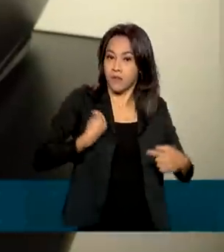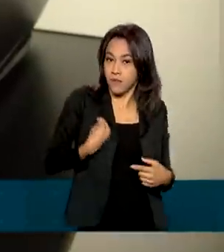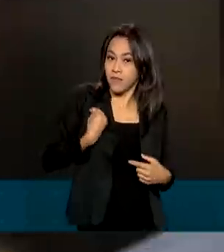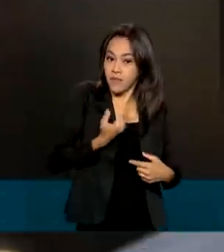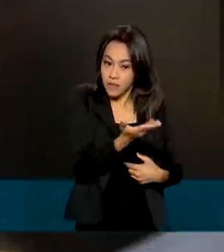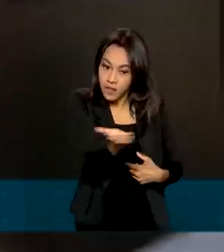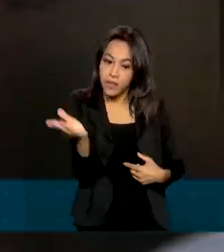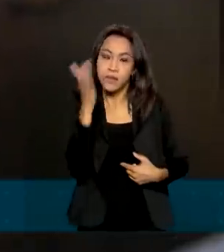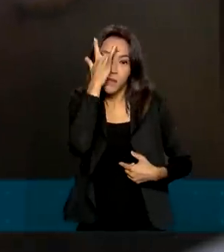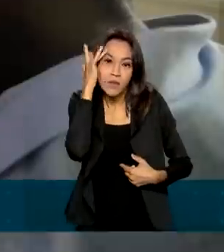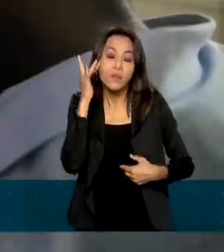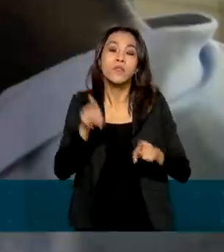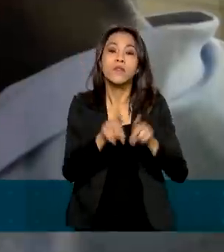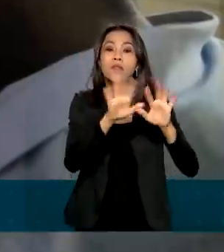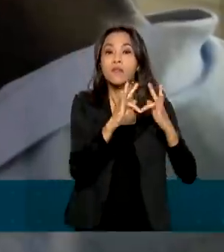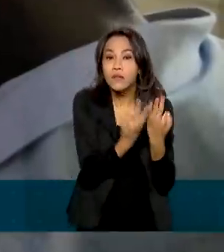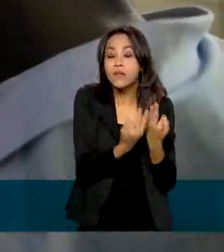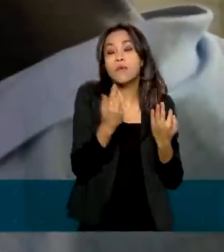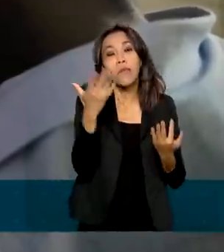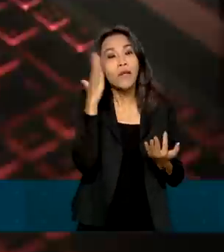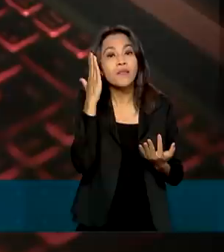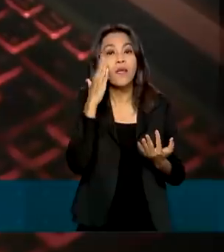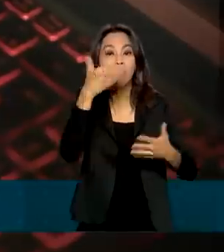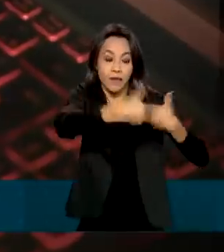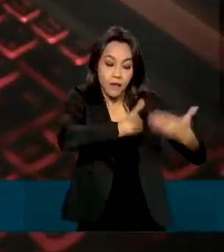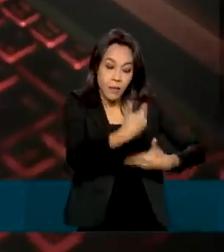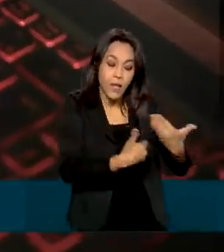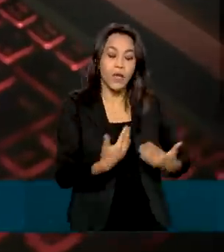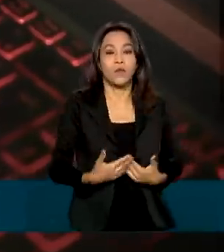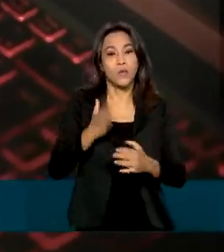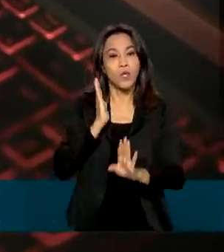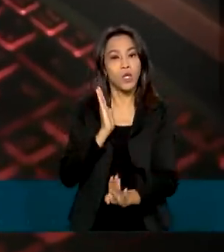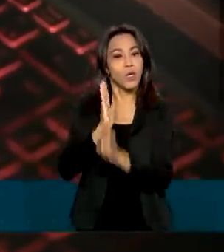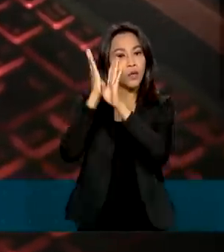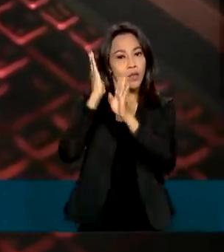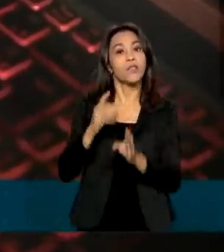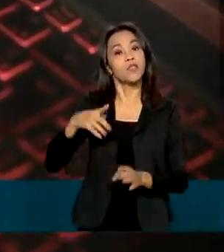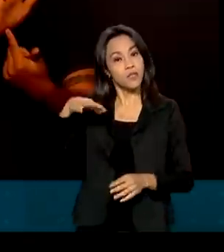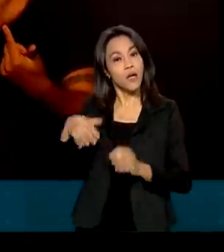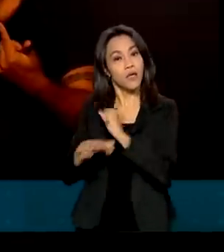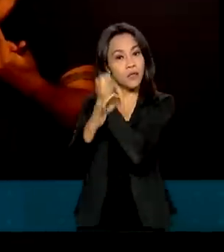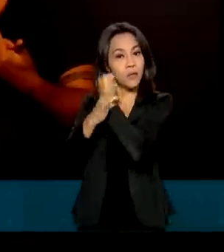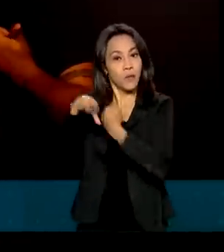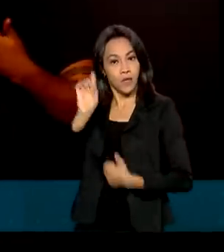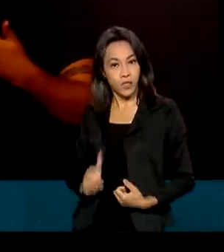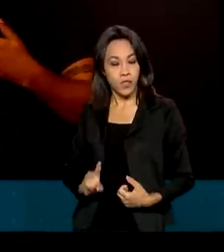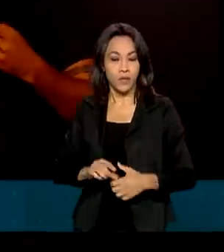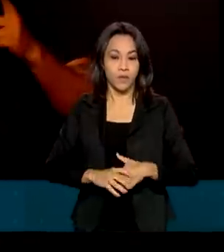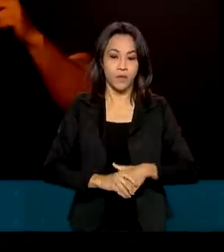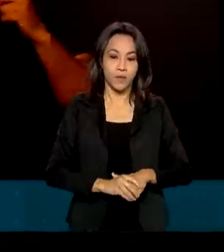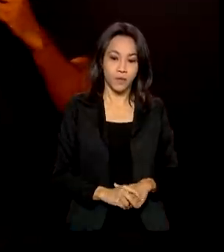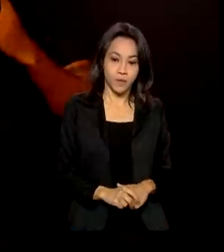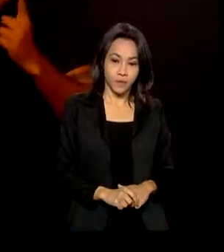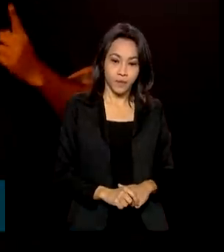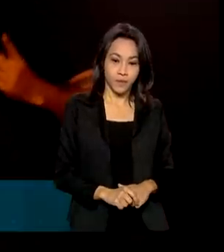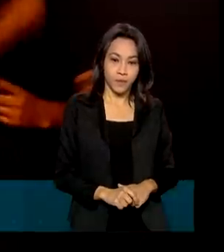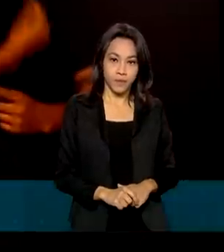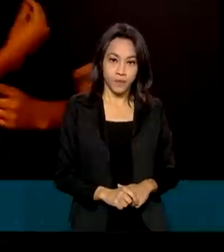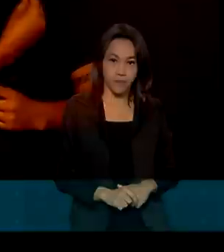familiares para obter o diagnóstico, tratamento adequado e garantia de direitos. As pessoas com doenças raras,